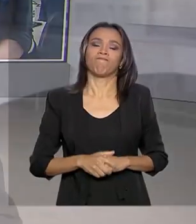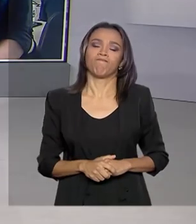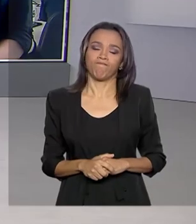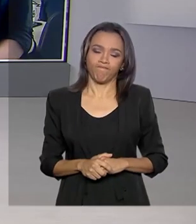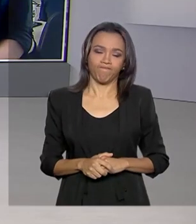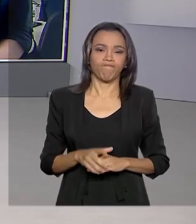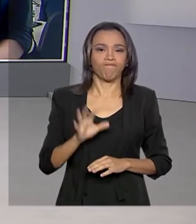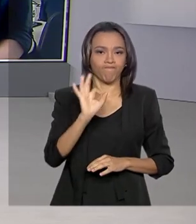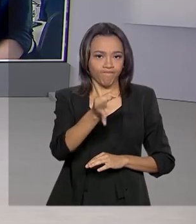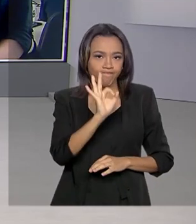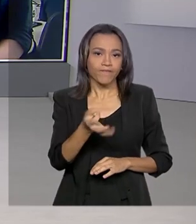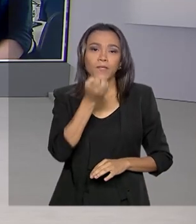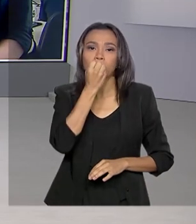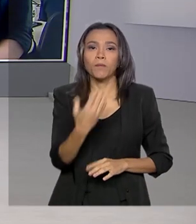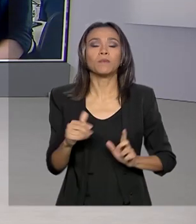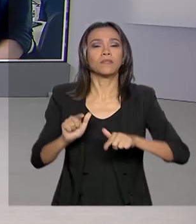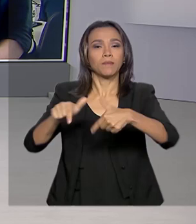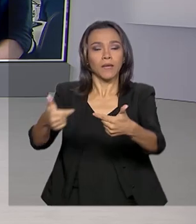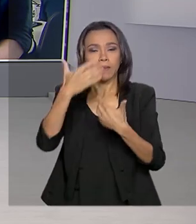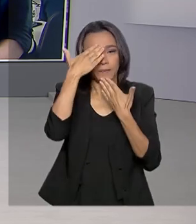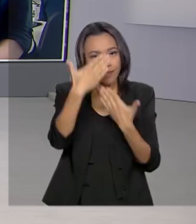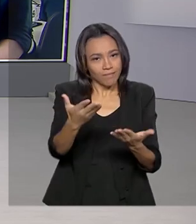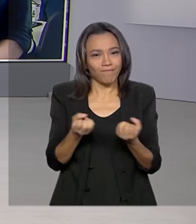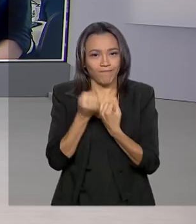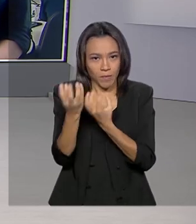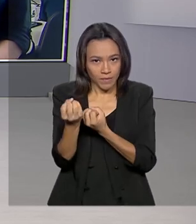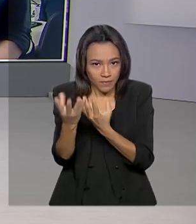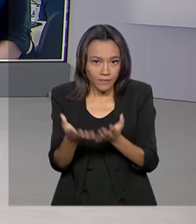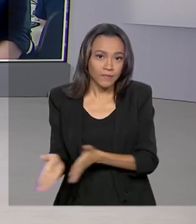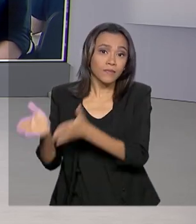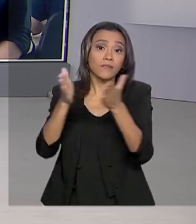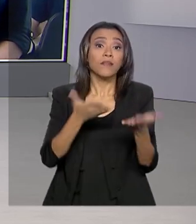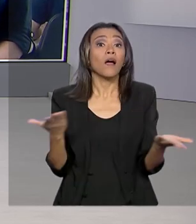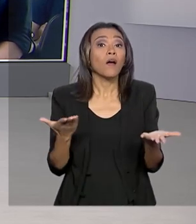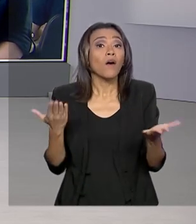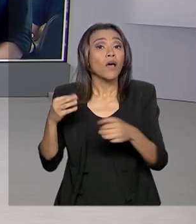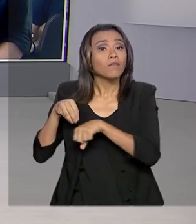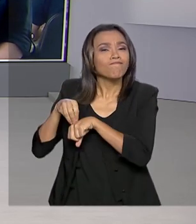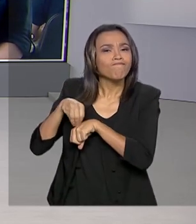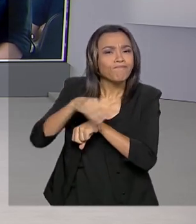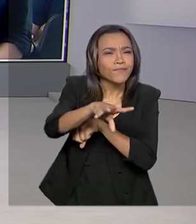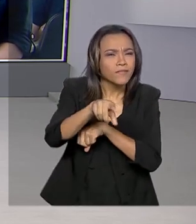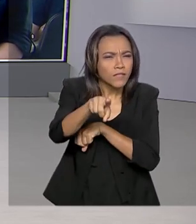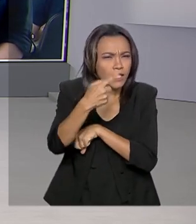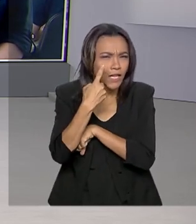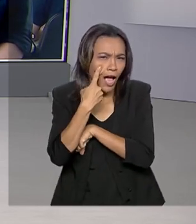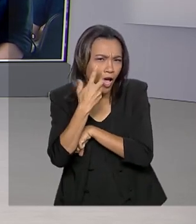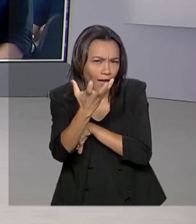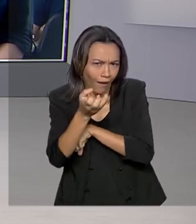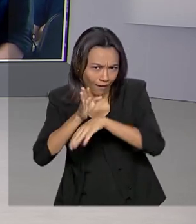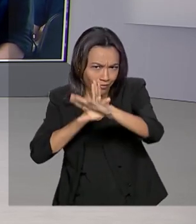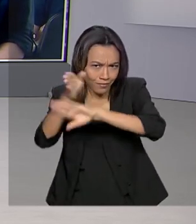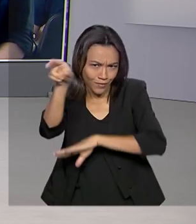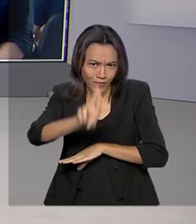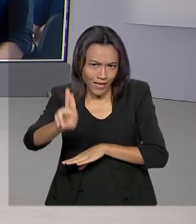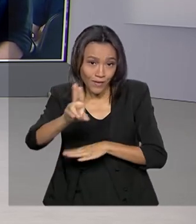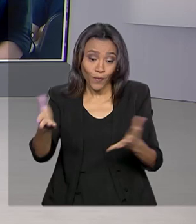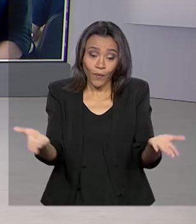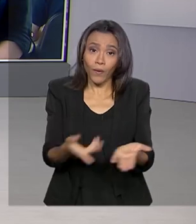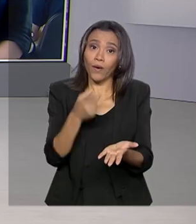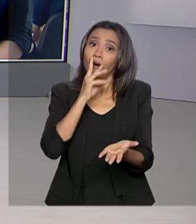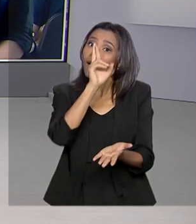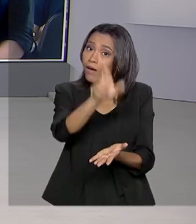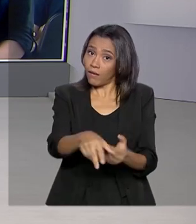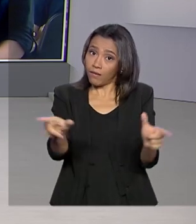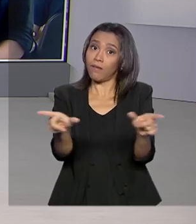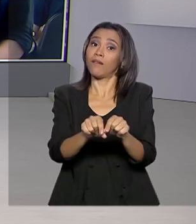Tá certo, Glauco. Bom trabalho aí para você. Obrigada pelas informações. E agora um recado para quem está de olho em uma vaga no ensino superior. Sai hoje o resultado